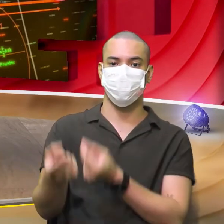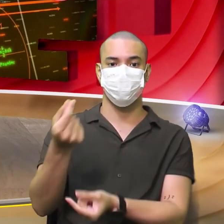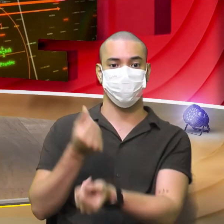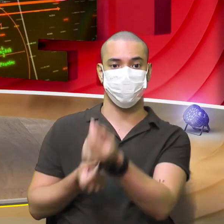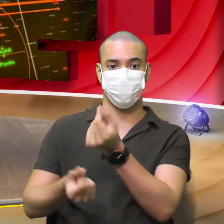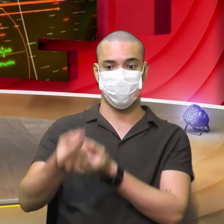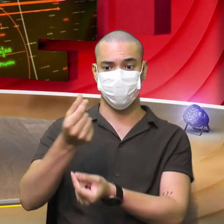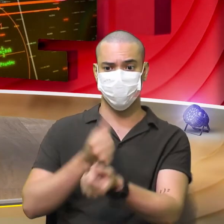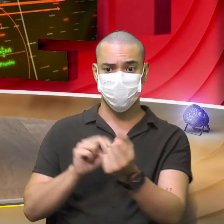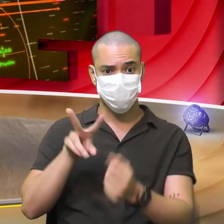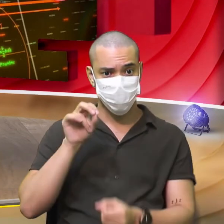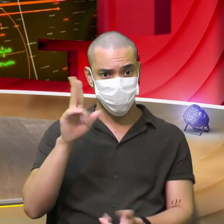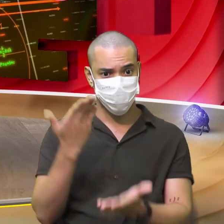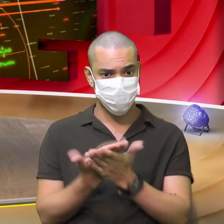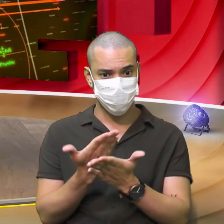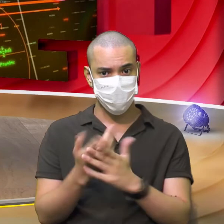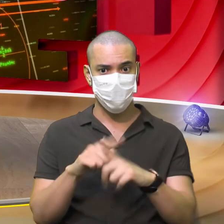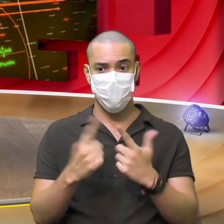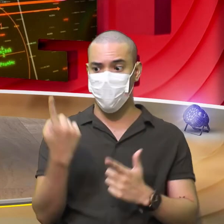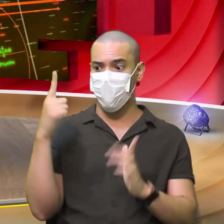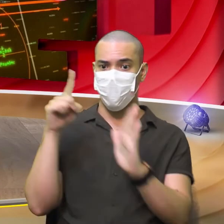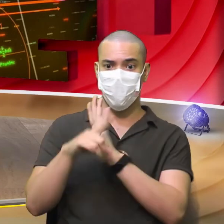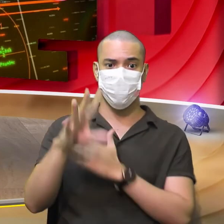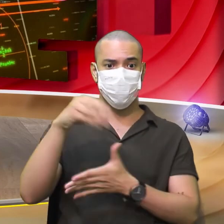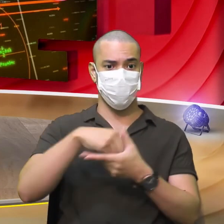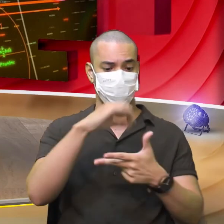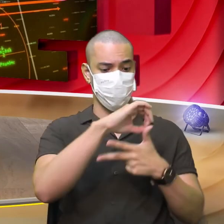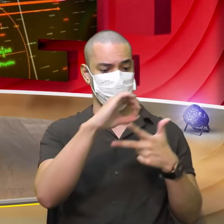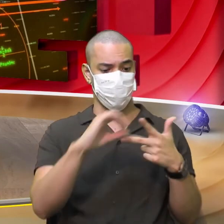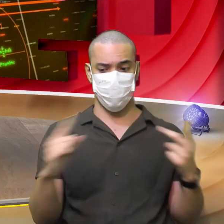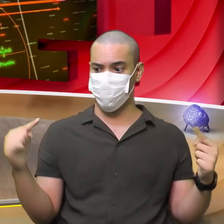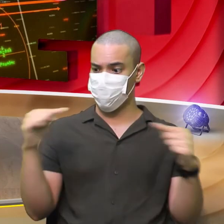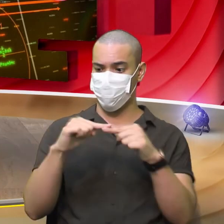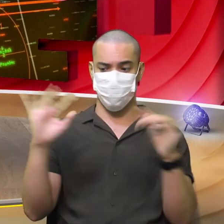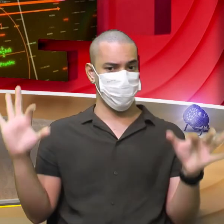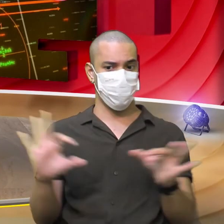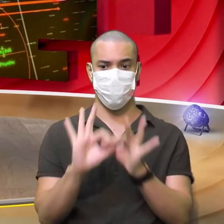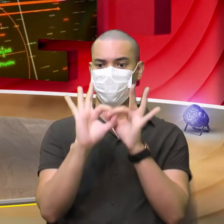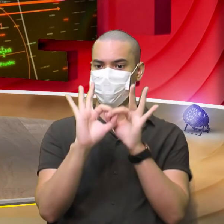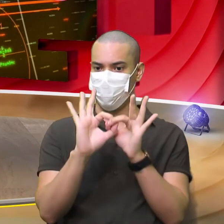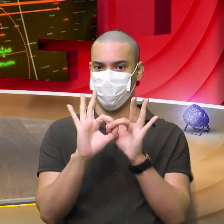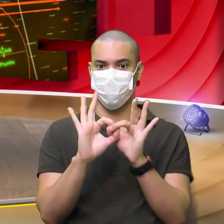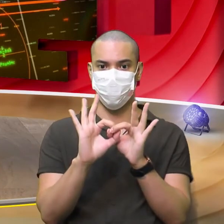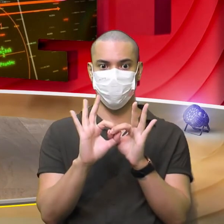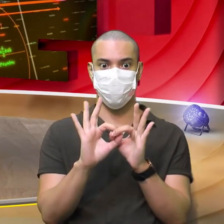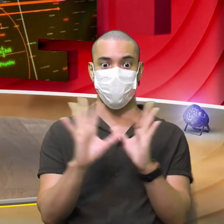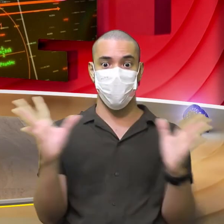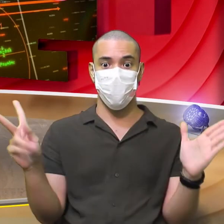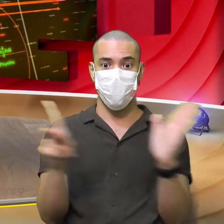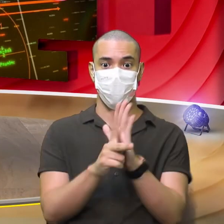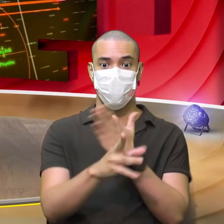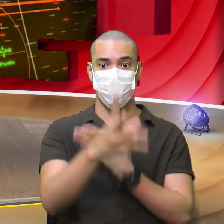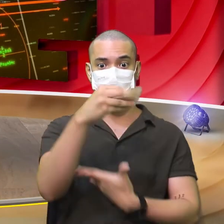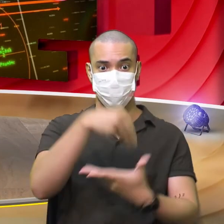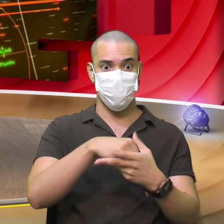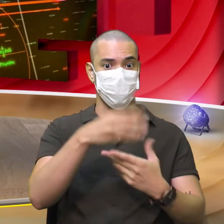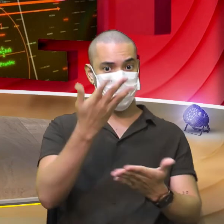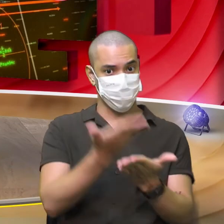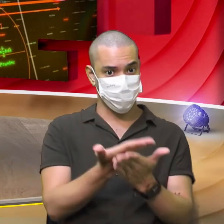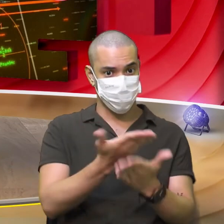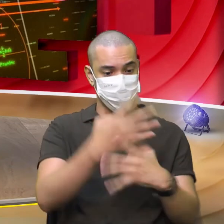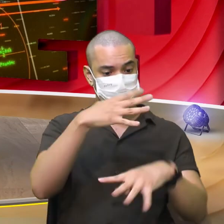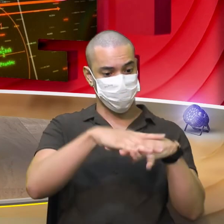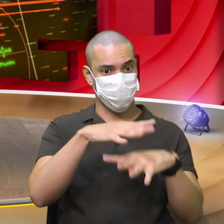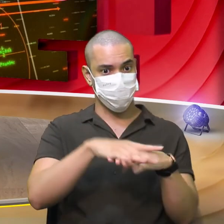vou estudar Matemática financeira Uma questão do Enem Eu pego Uma questão do Enem E nela Eu estudo Matemática